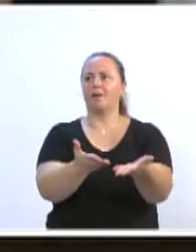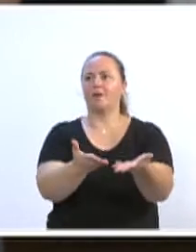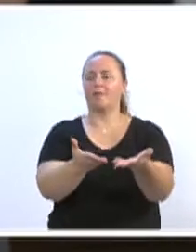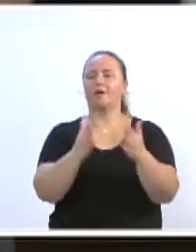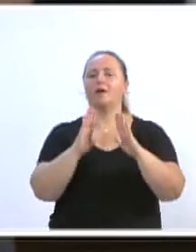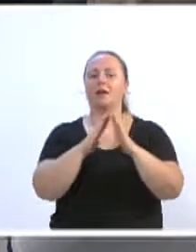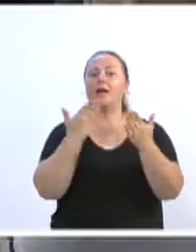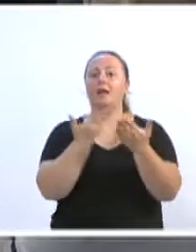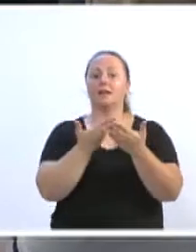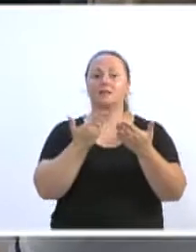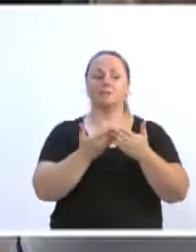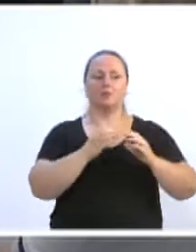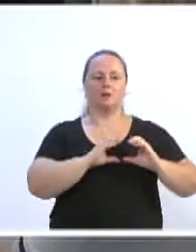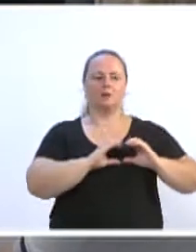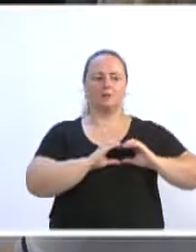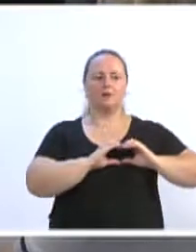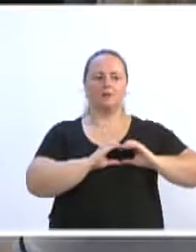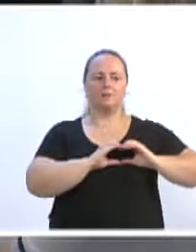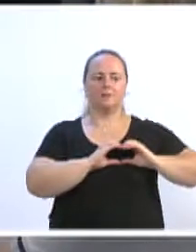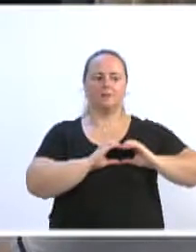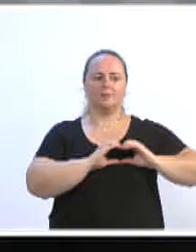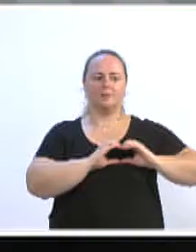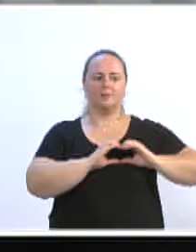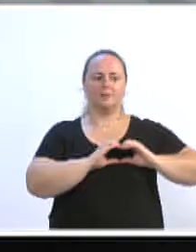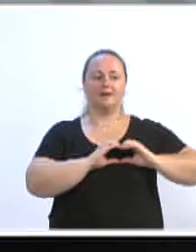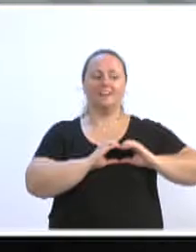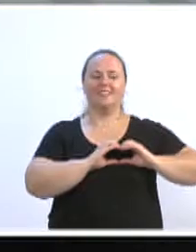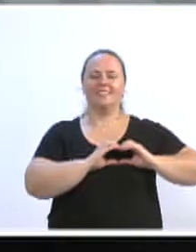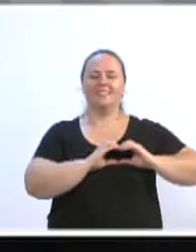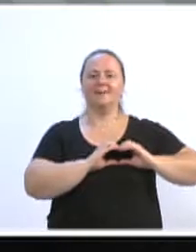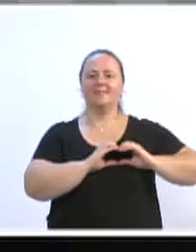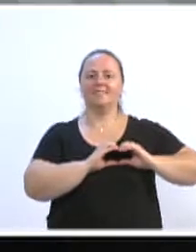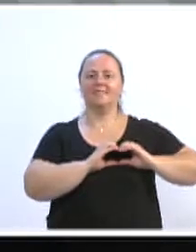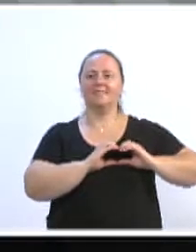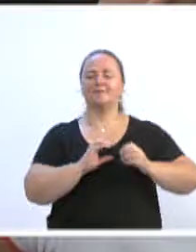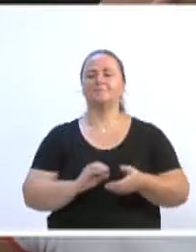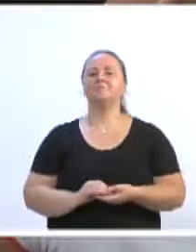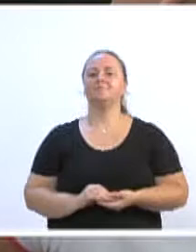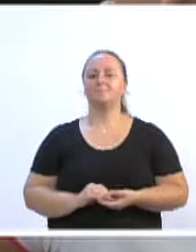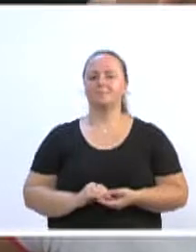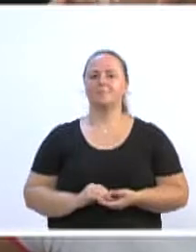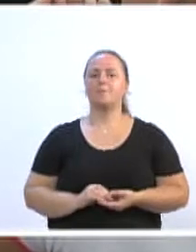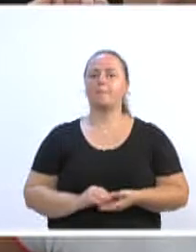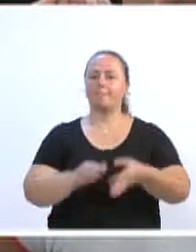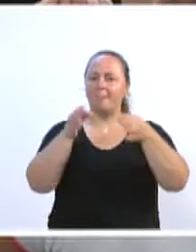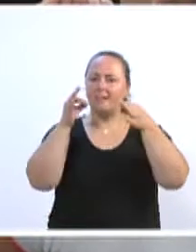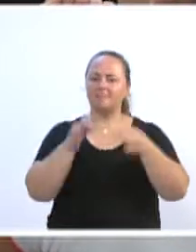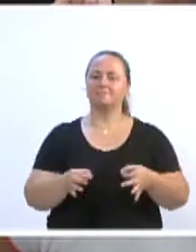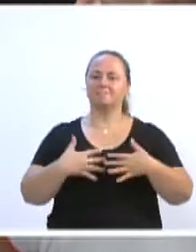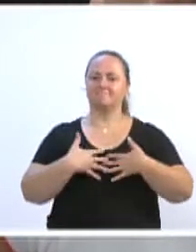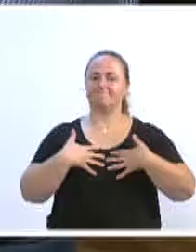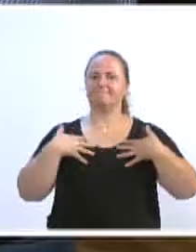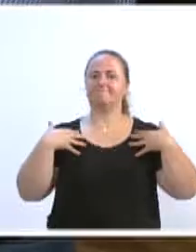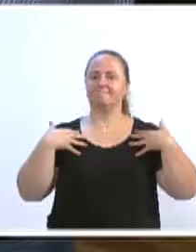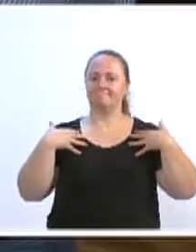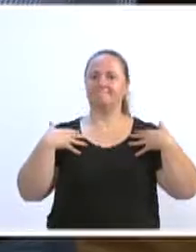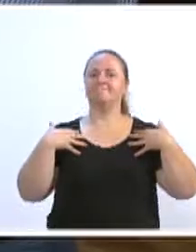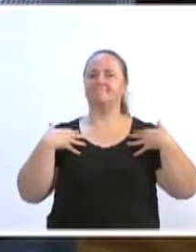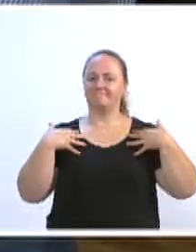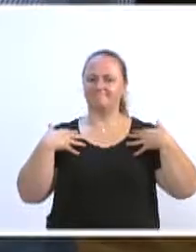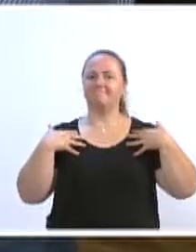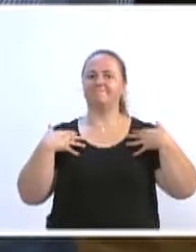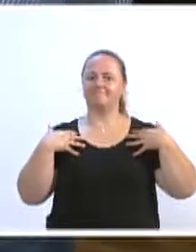a escola Barão do Rio Branco, o qual, nesses seus 65 anos, com certeza, nos orgulha. E assim como